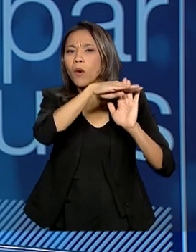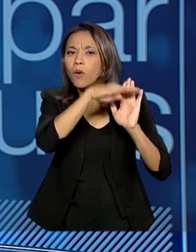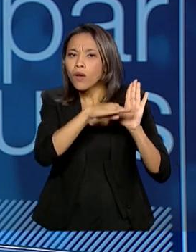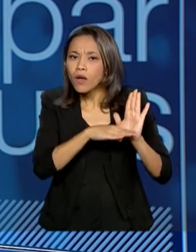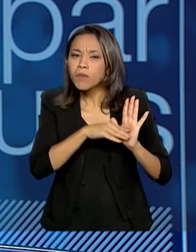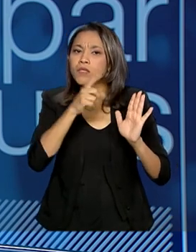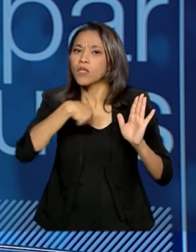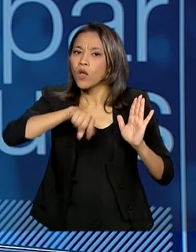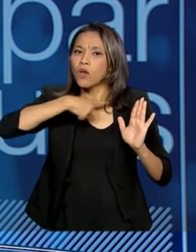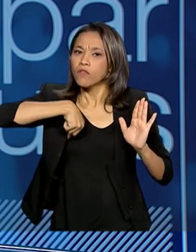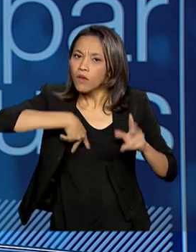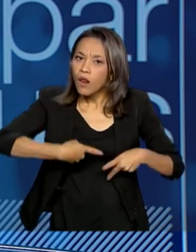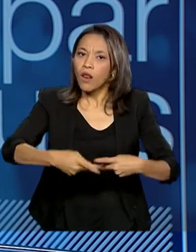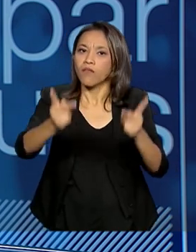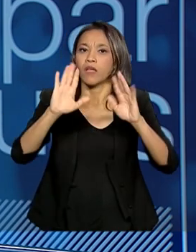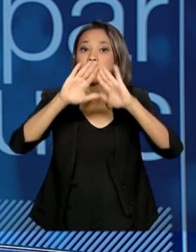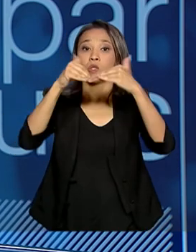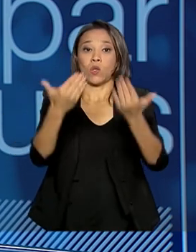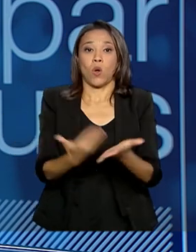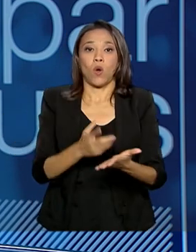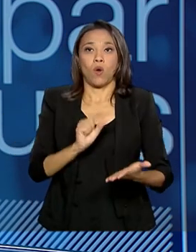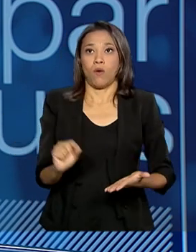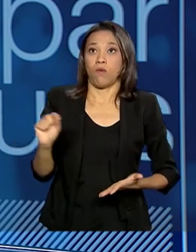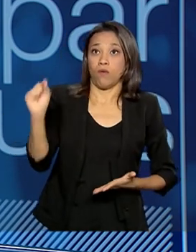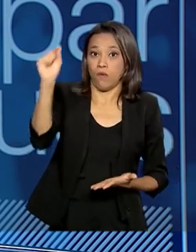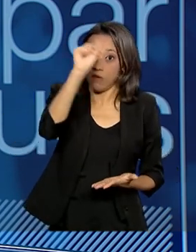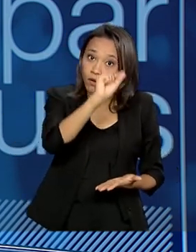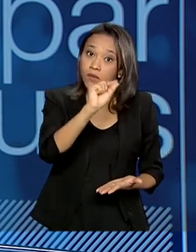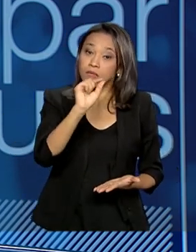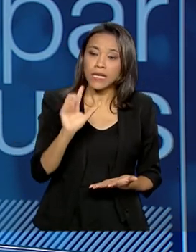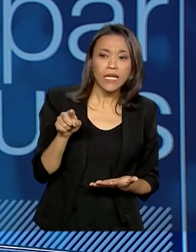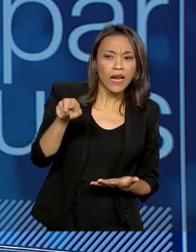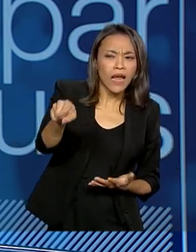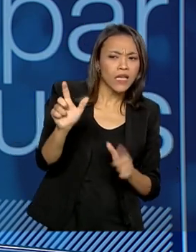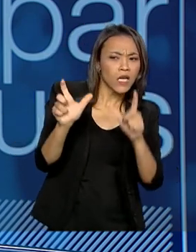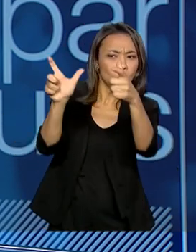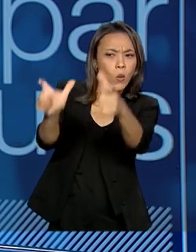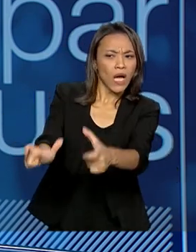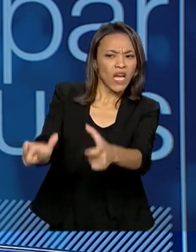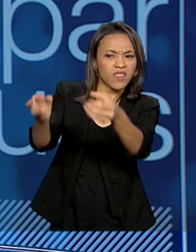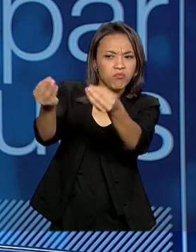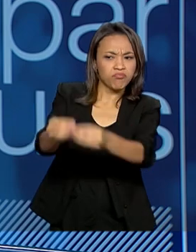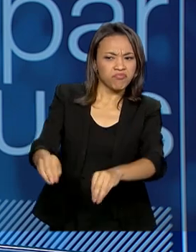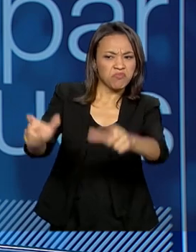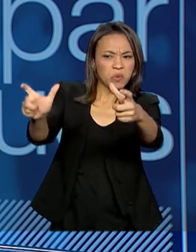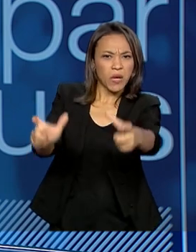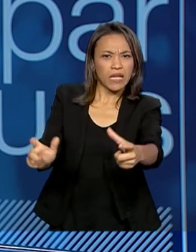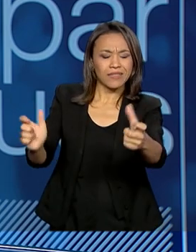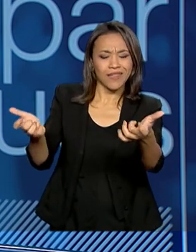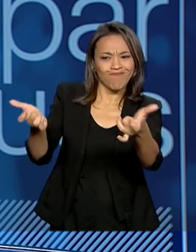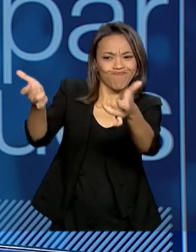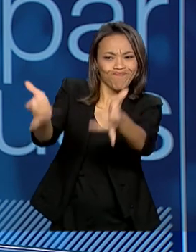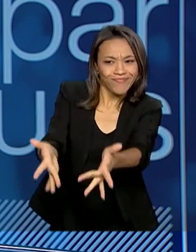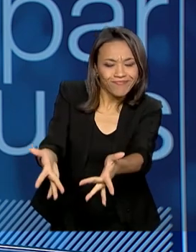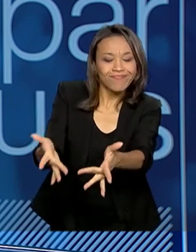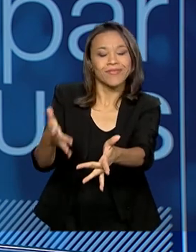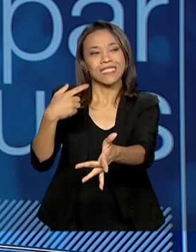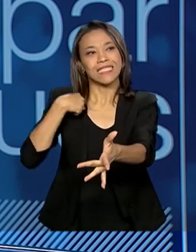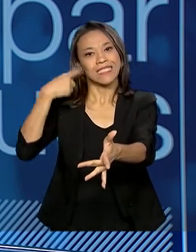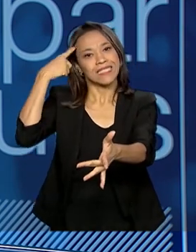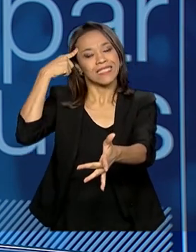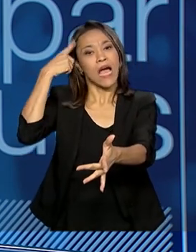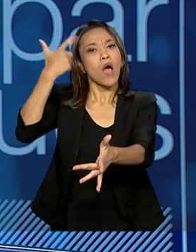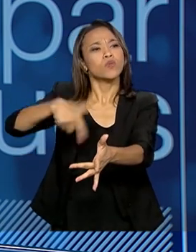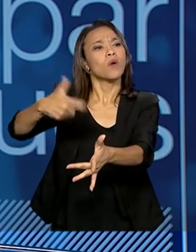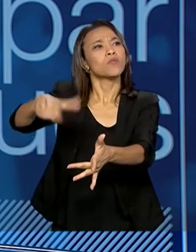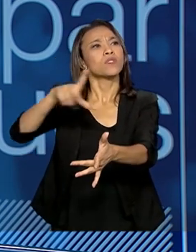escolas de forma eficiente naquele local onde que está muito degradado. Então, a ideia nossa é juntar onde que